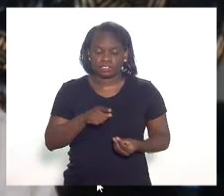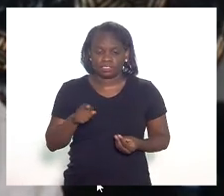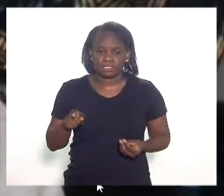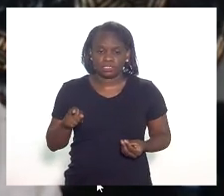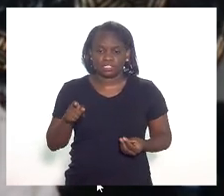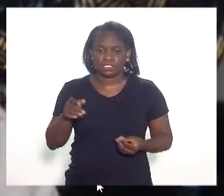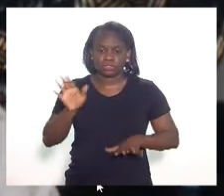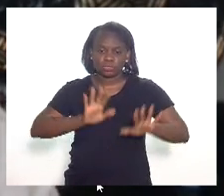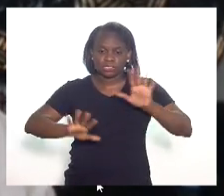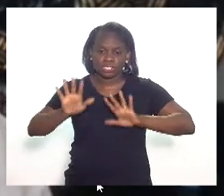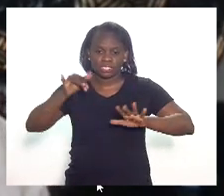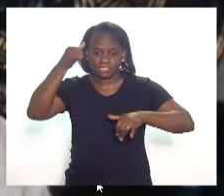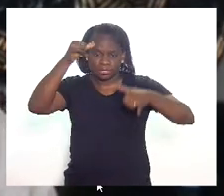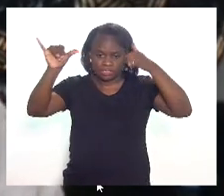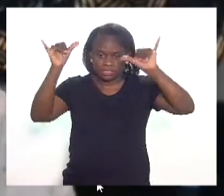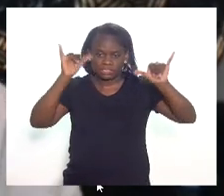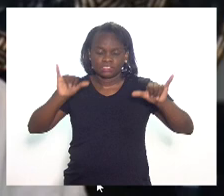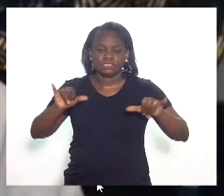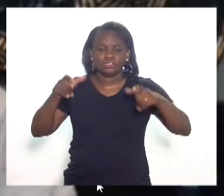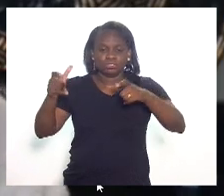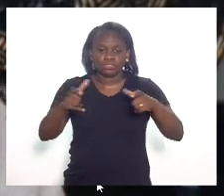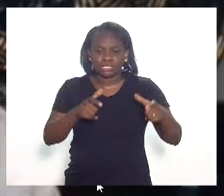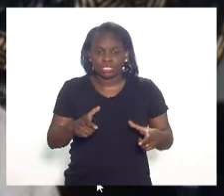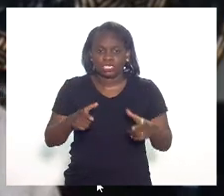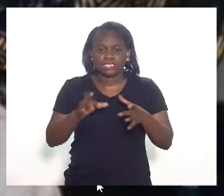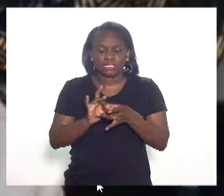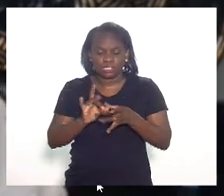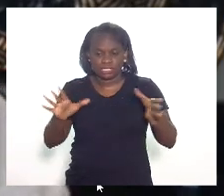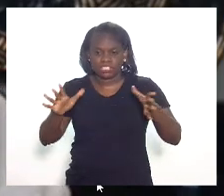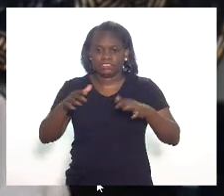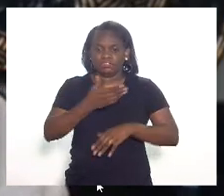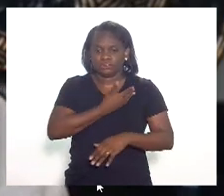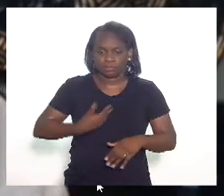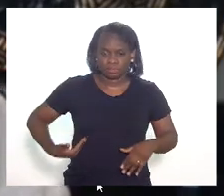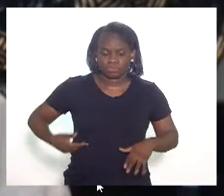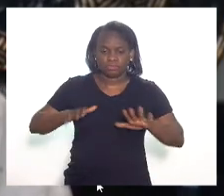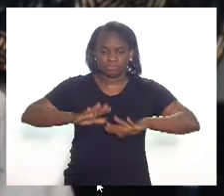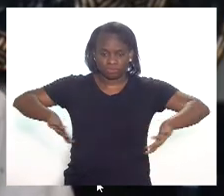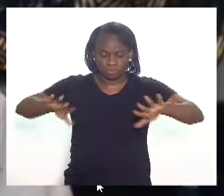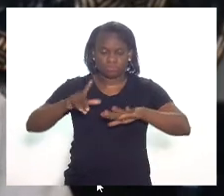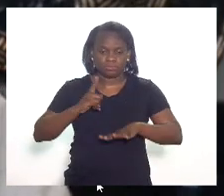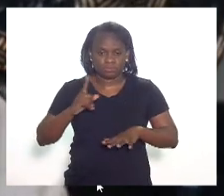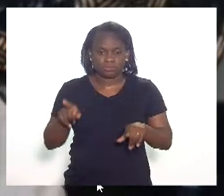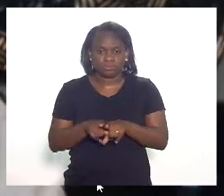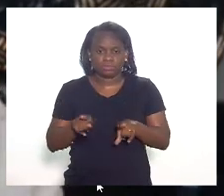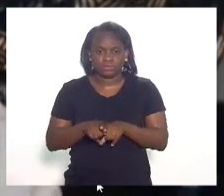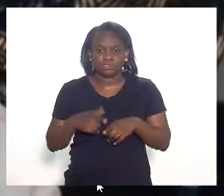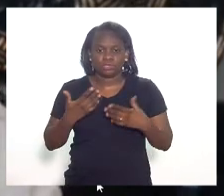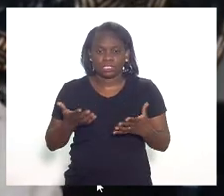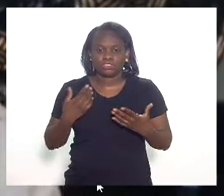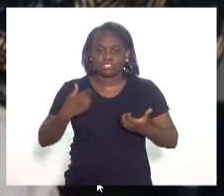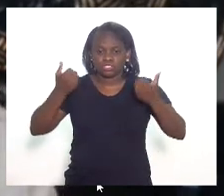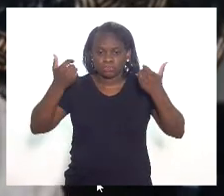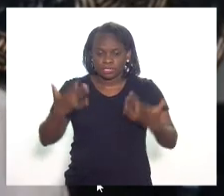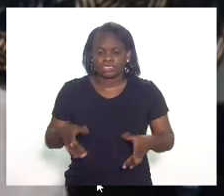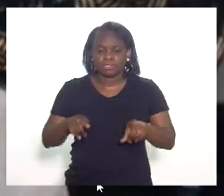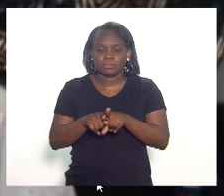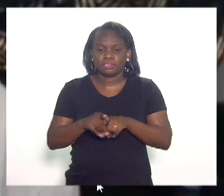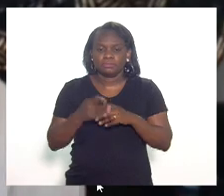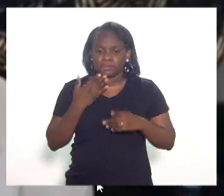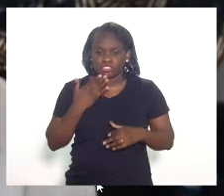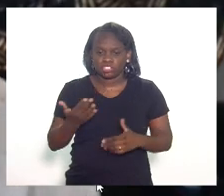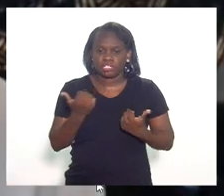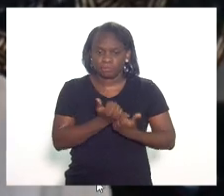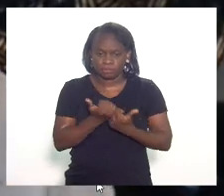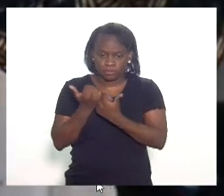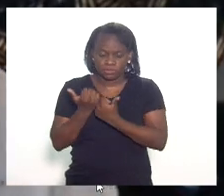prevenção em espaços públicos também. Então, quero aqui, não só manifestar, mas pedir o apoio